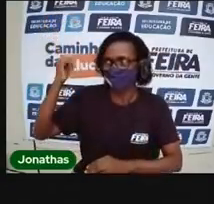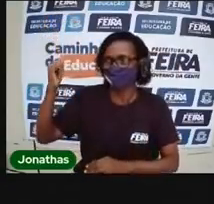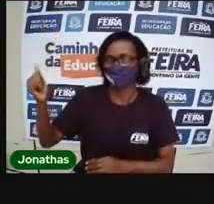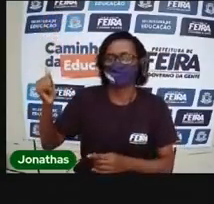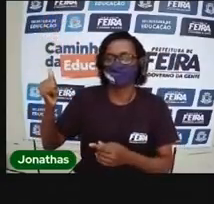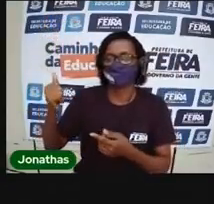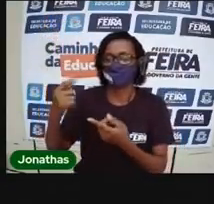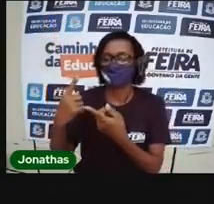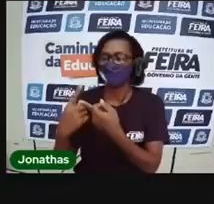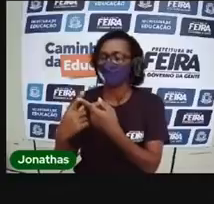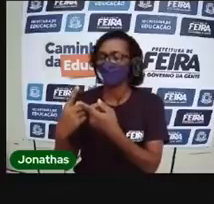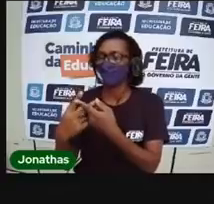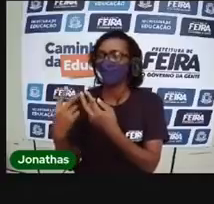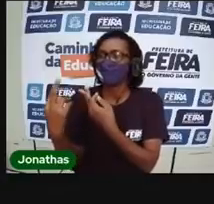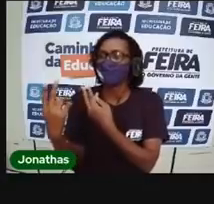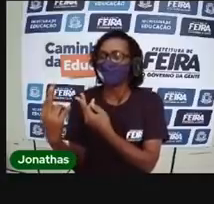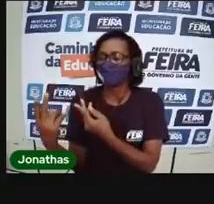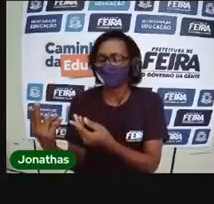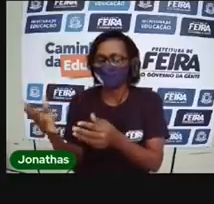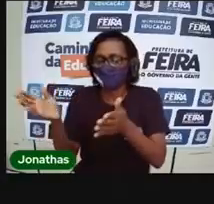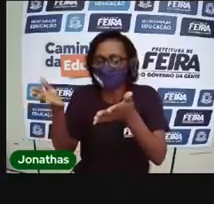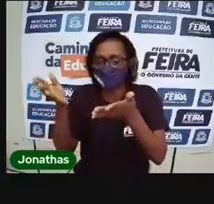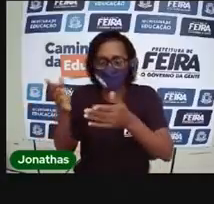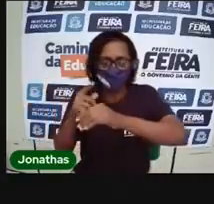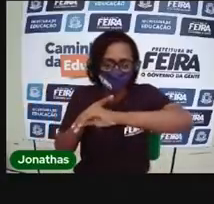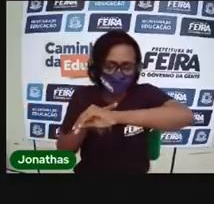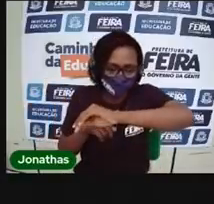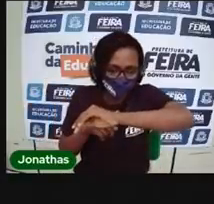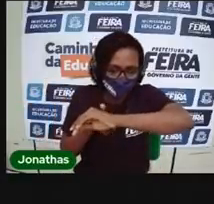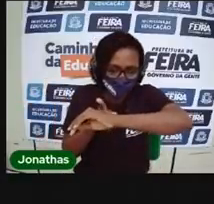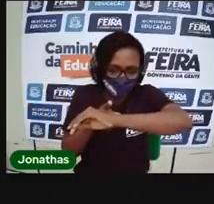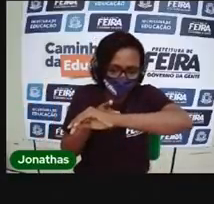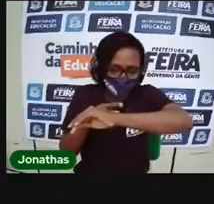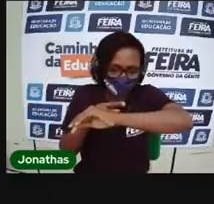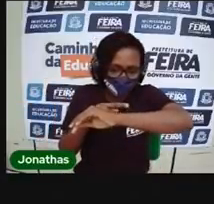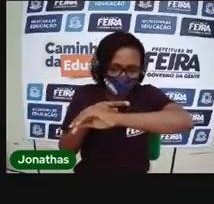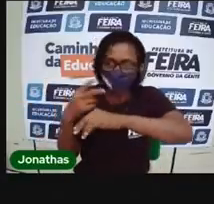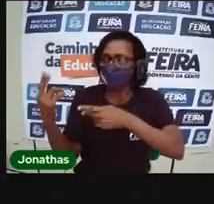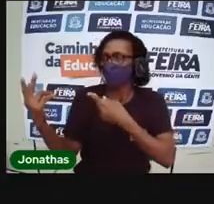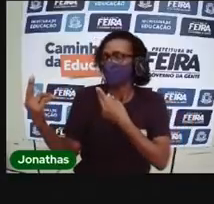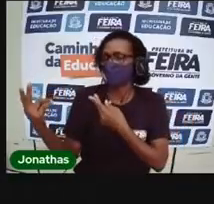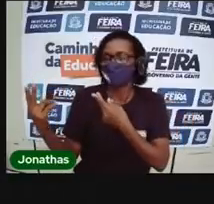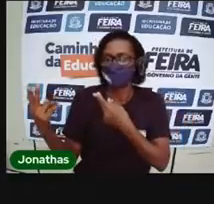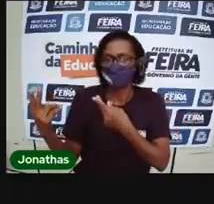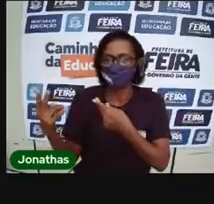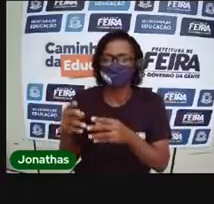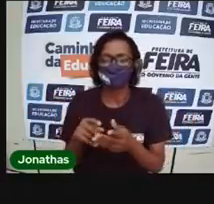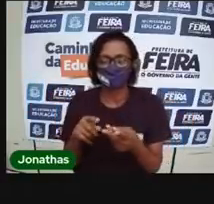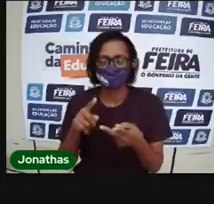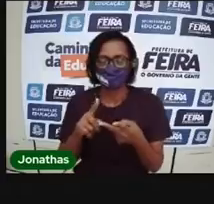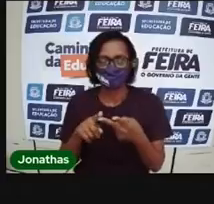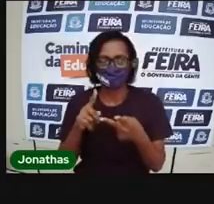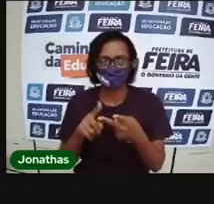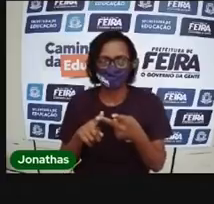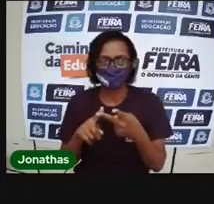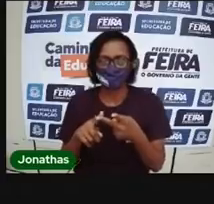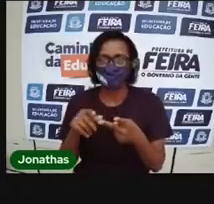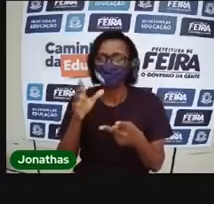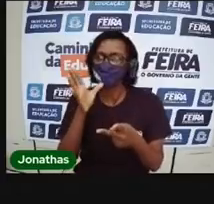pelo ponteiro do relógio. E a ampulheta, ela tinha, assim, um prazo de uma hora.